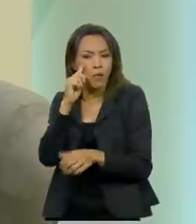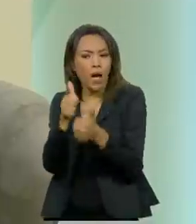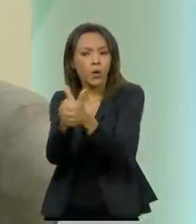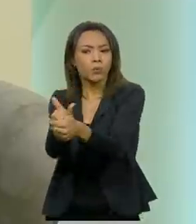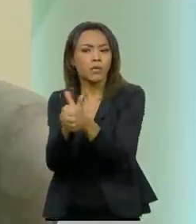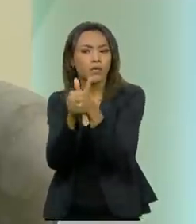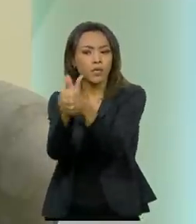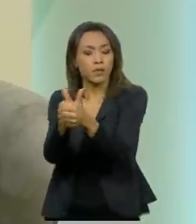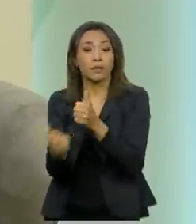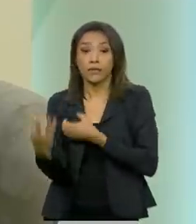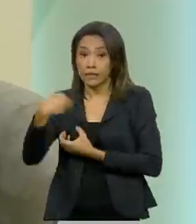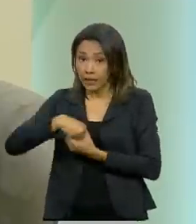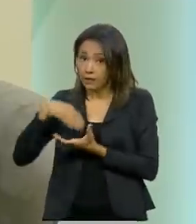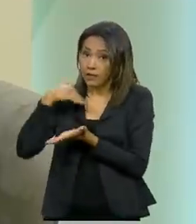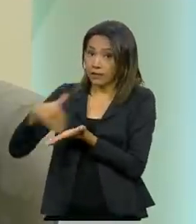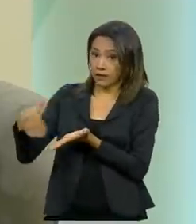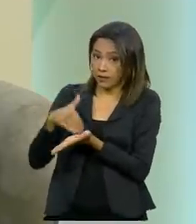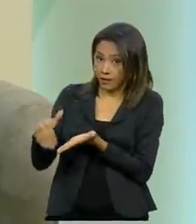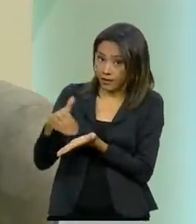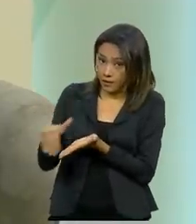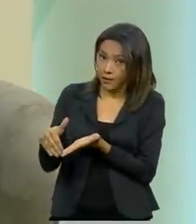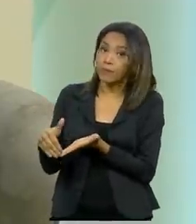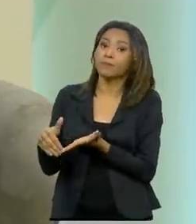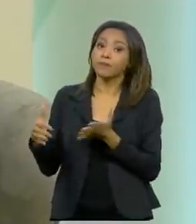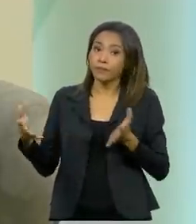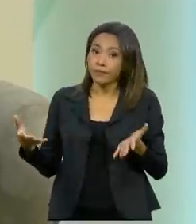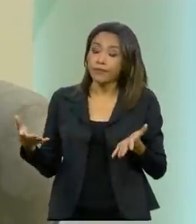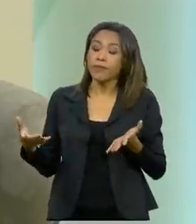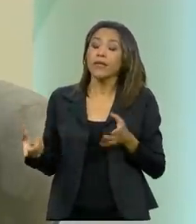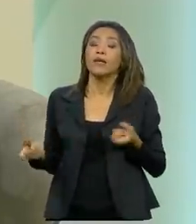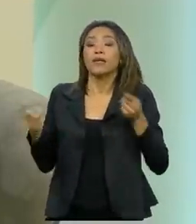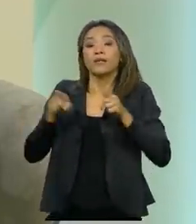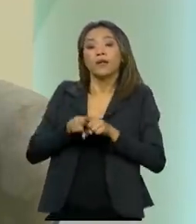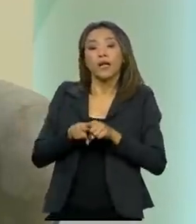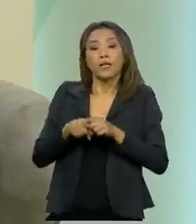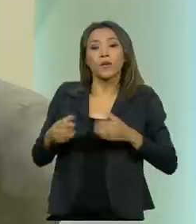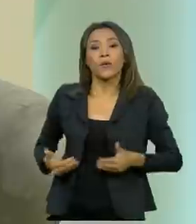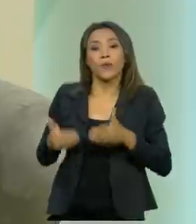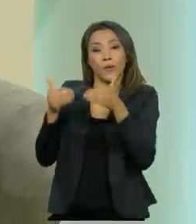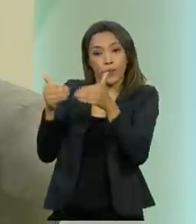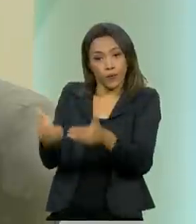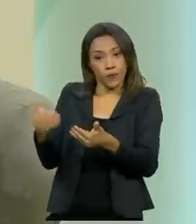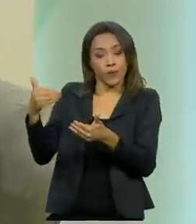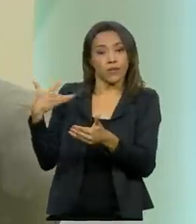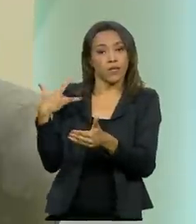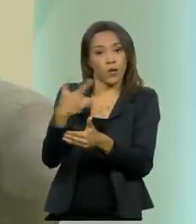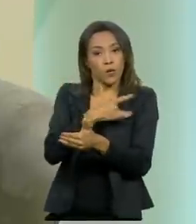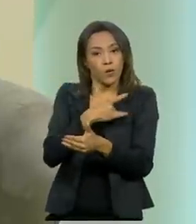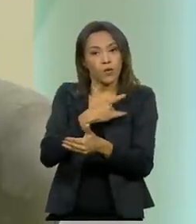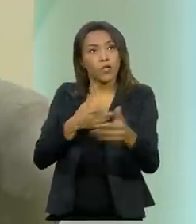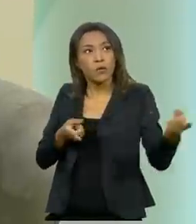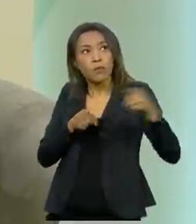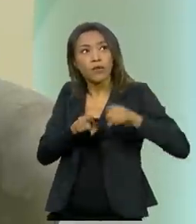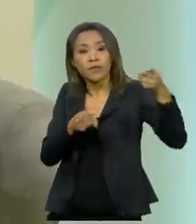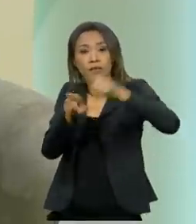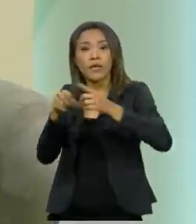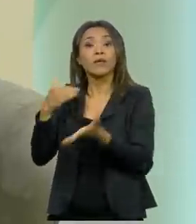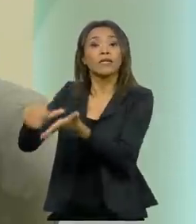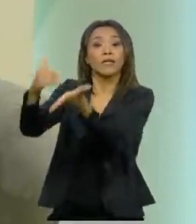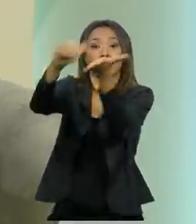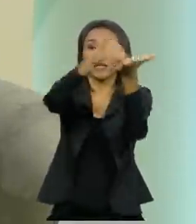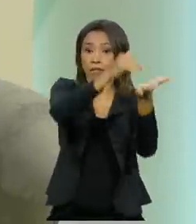dizer, a Secretaria de Vigilância em Saúde, do Ministério da Saúde, com as secretarias municipais e estaduais. Nós acompanhamos